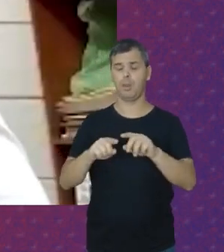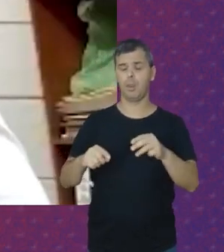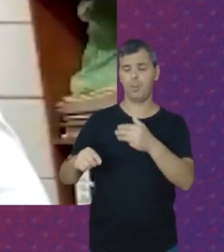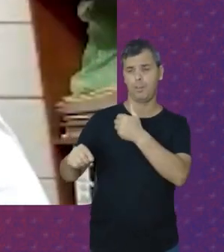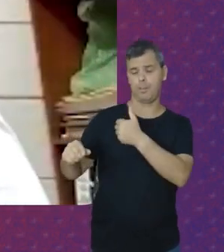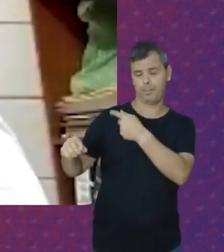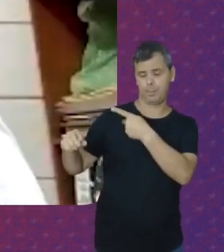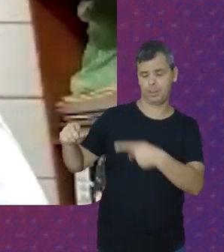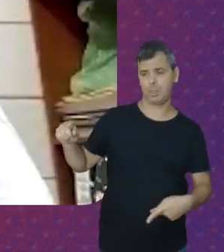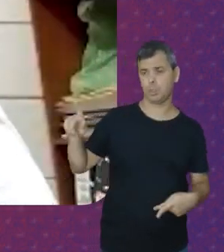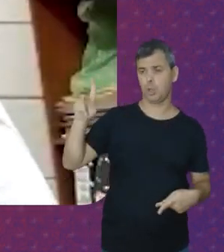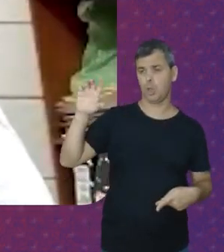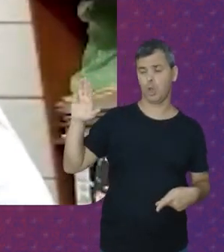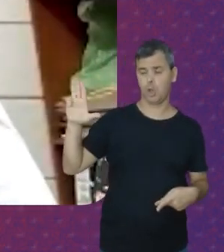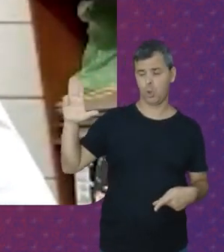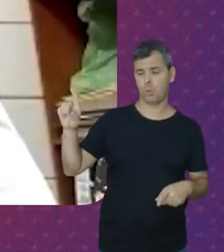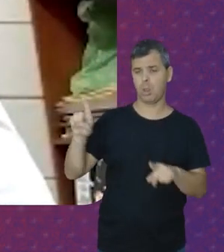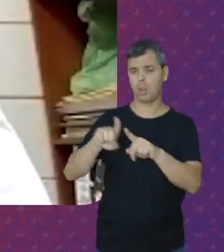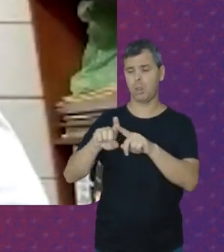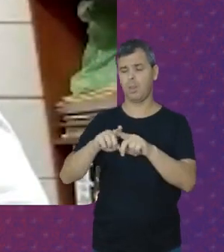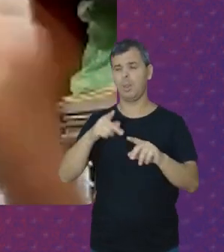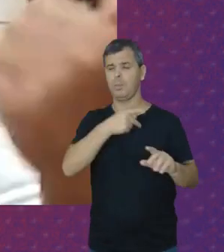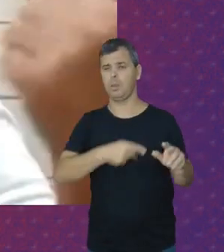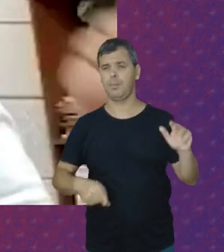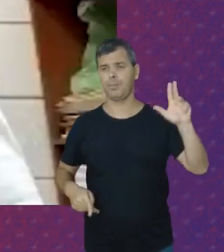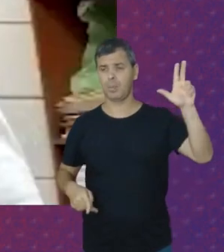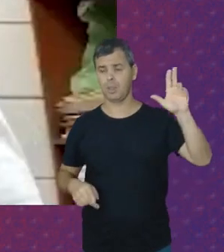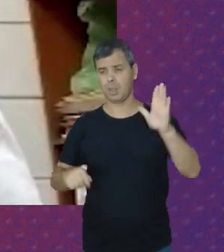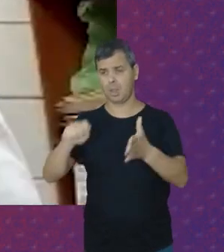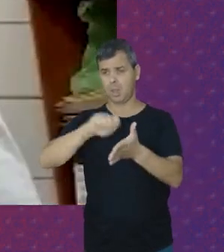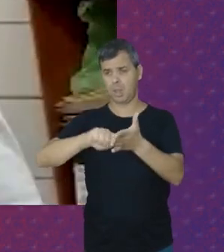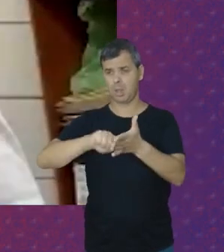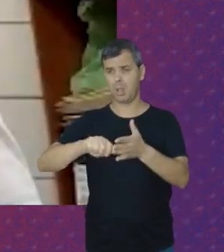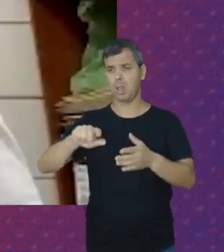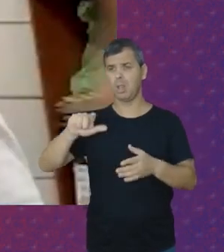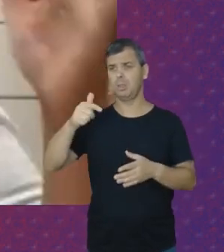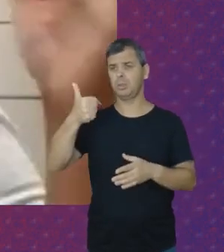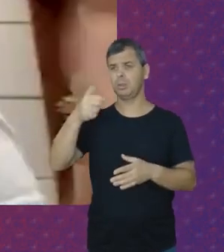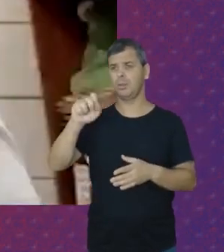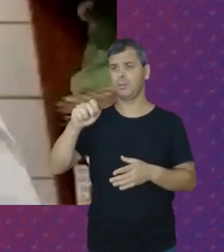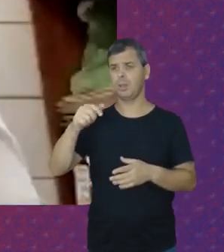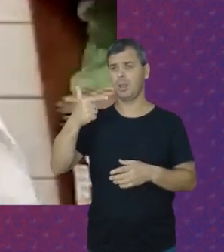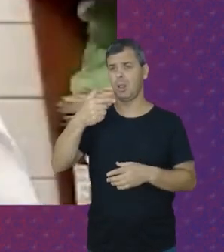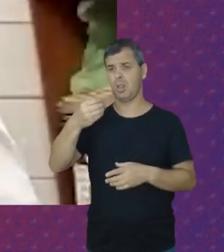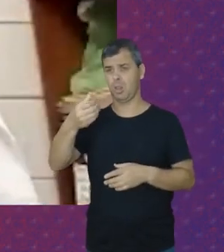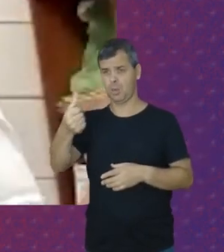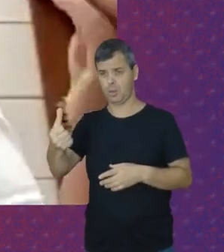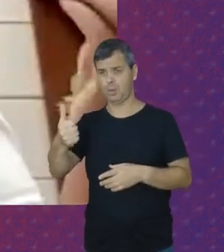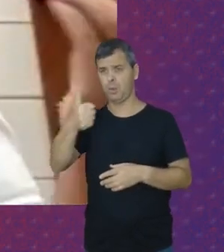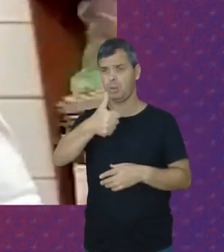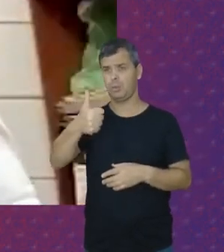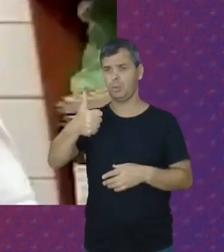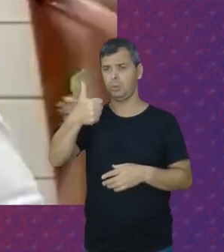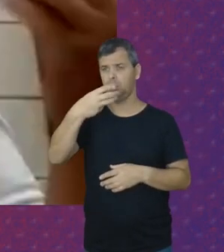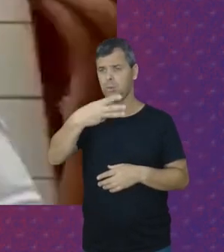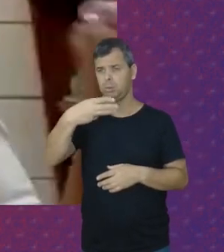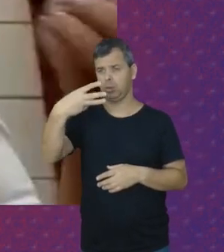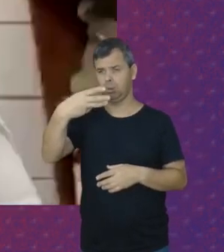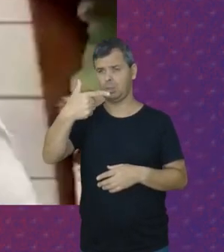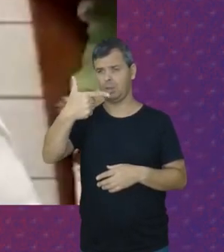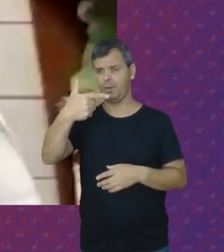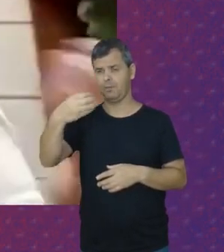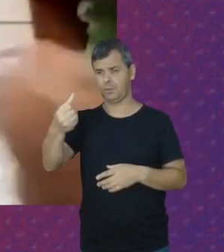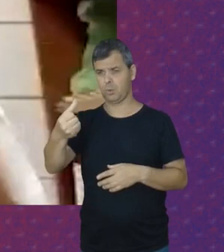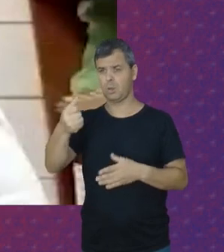assinou A lei complementar 150 Mas em 2003 A lei 11.324 Assinada Pelo